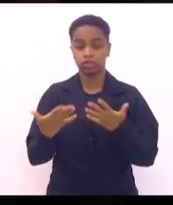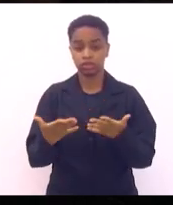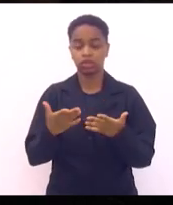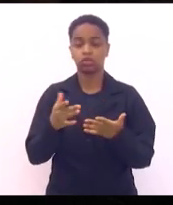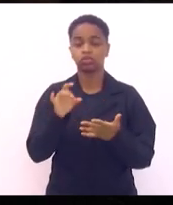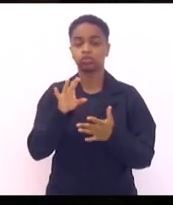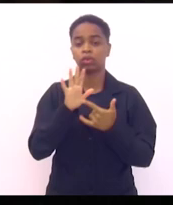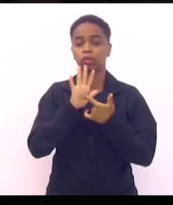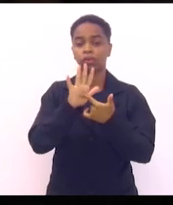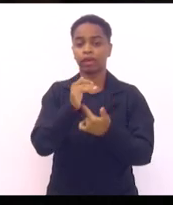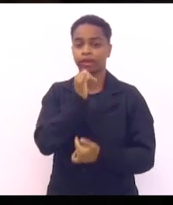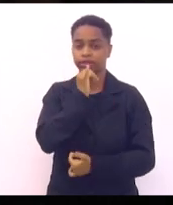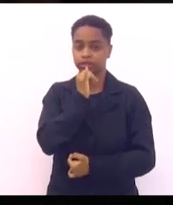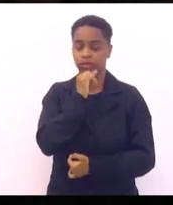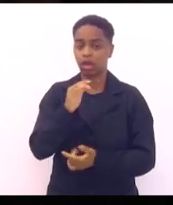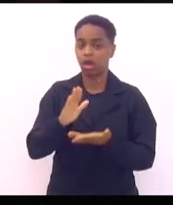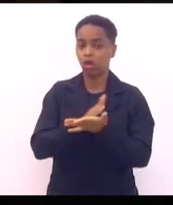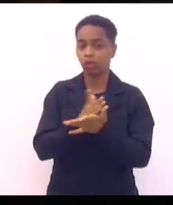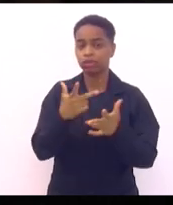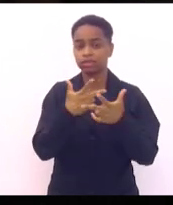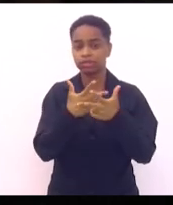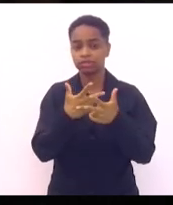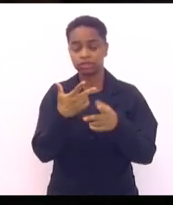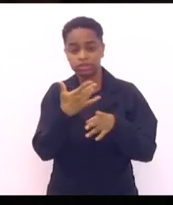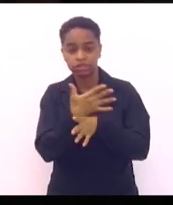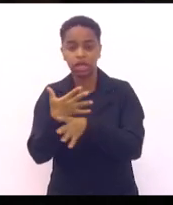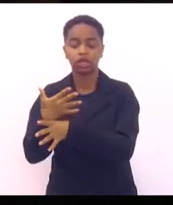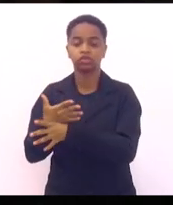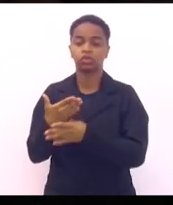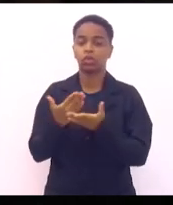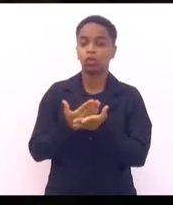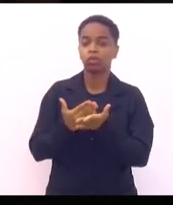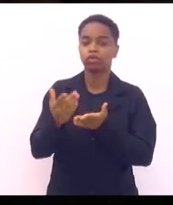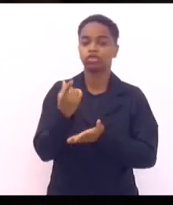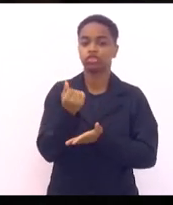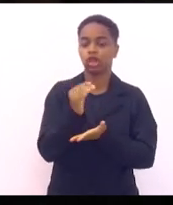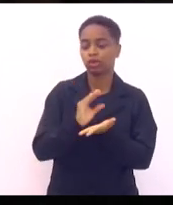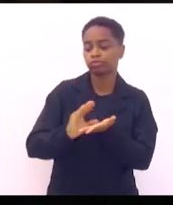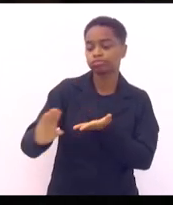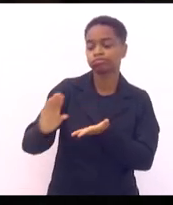exemplificar, alguns municípios que começam a receber dinheiro